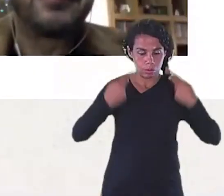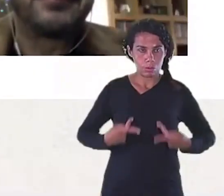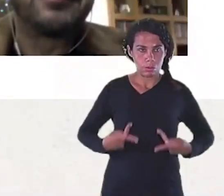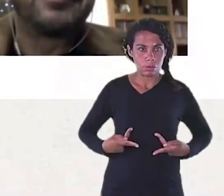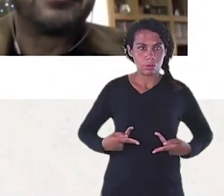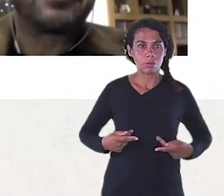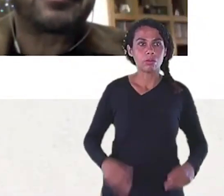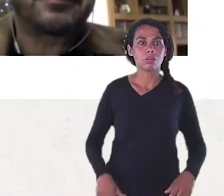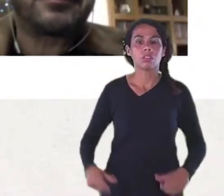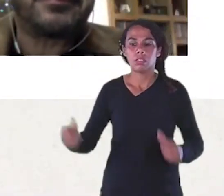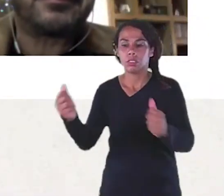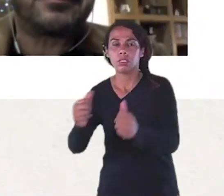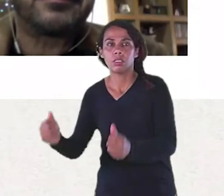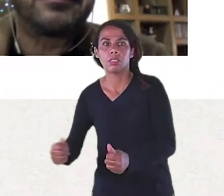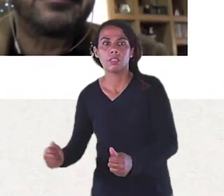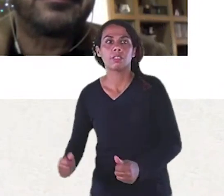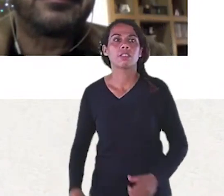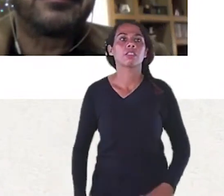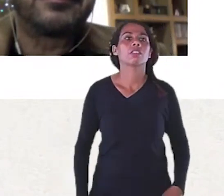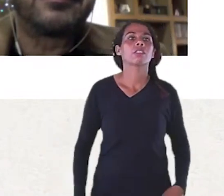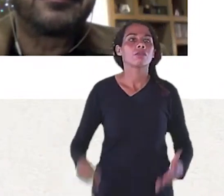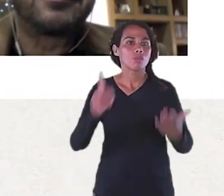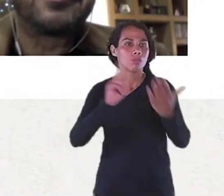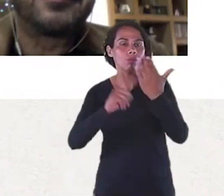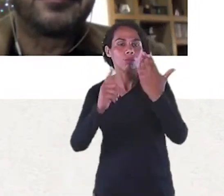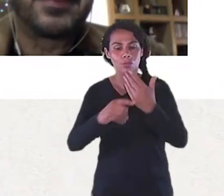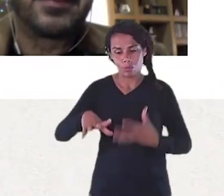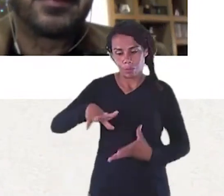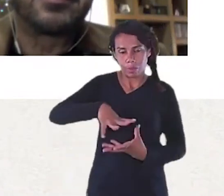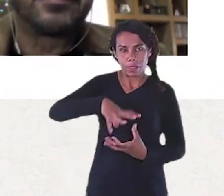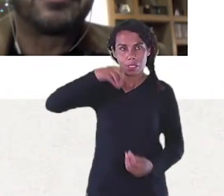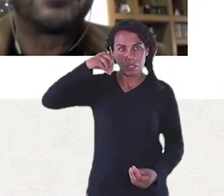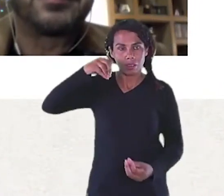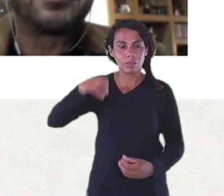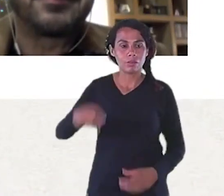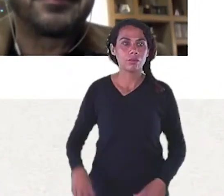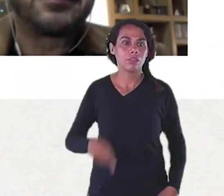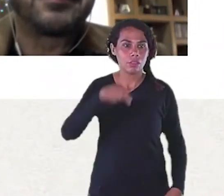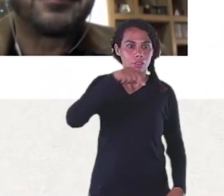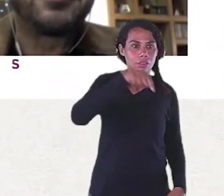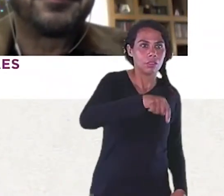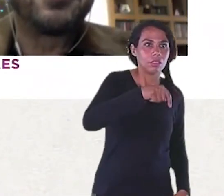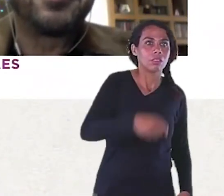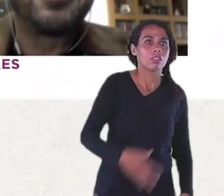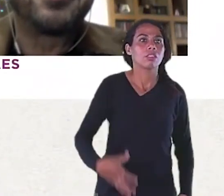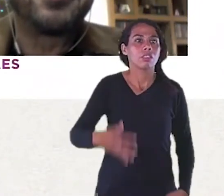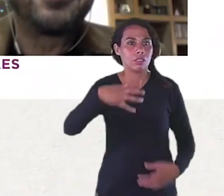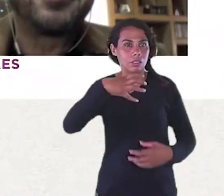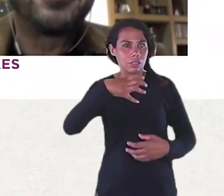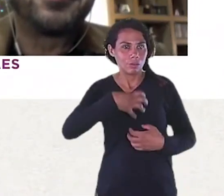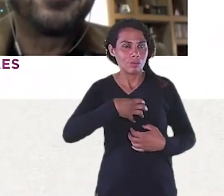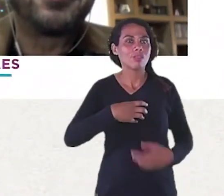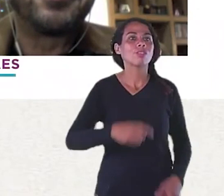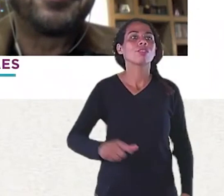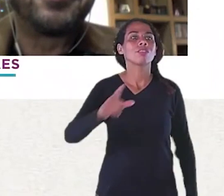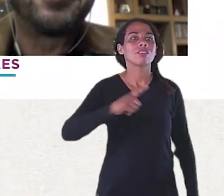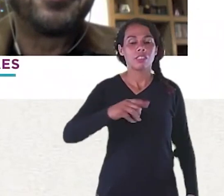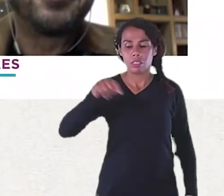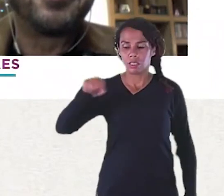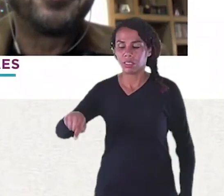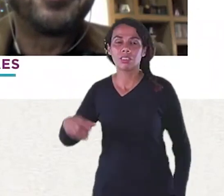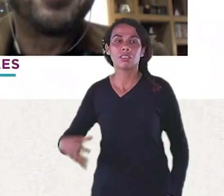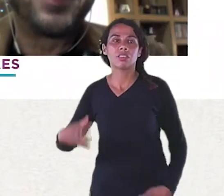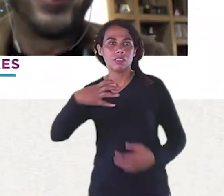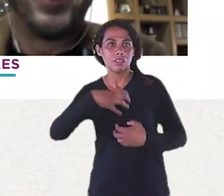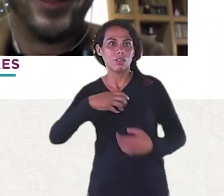Me fala o seu status de vida O que você está fazendo agora Depois de configurar-se como Magnífico